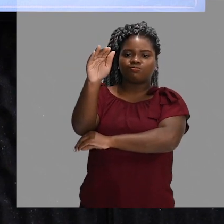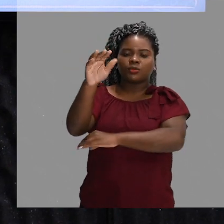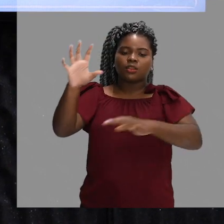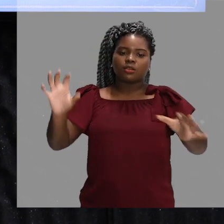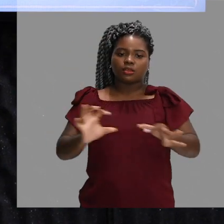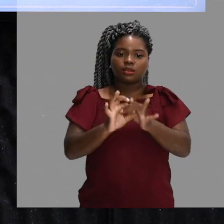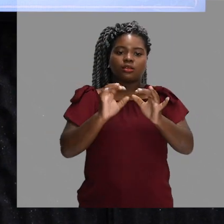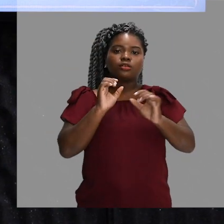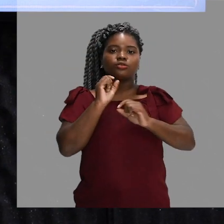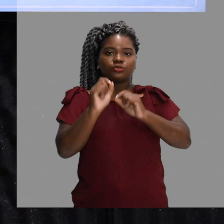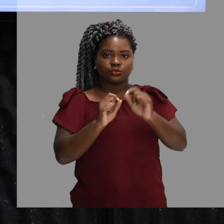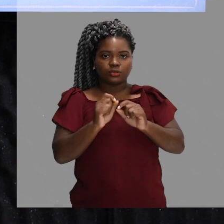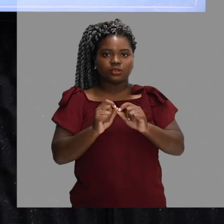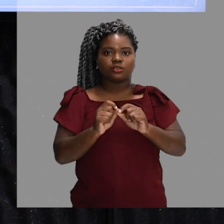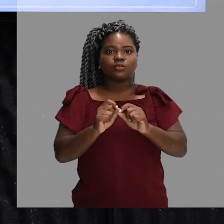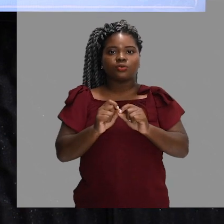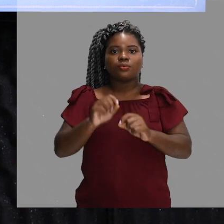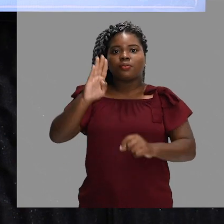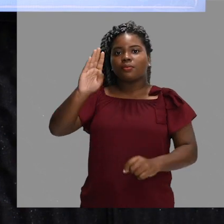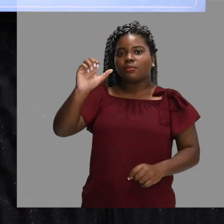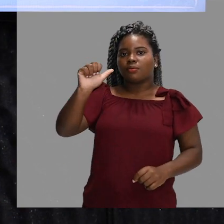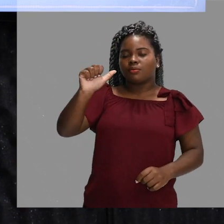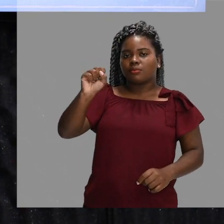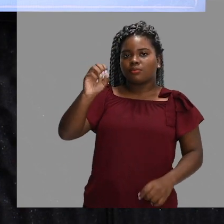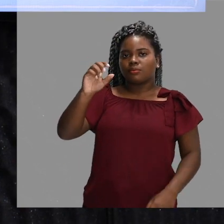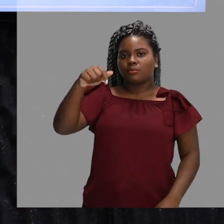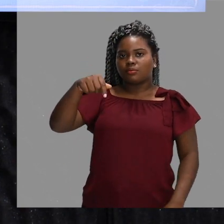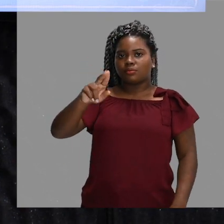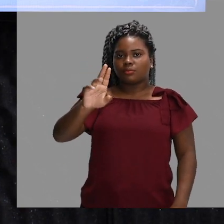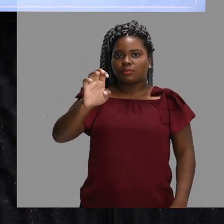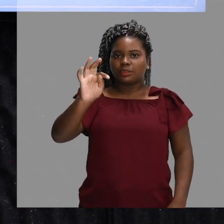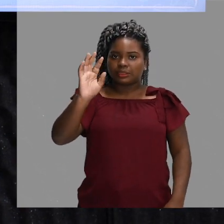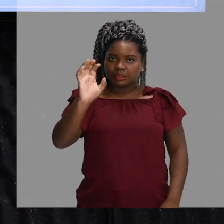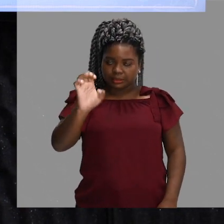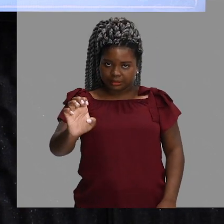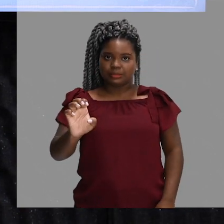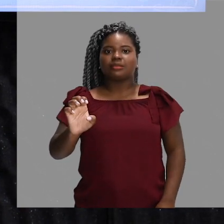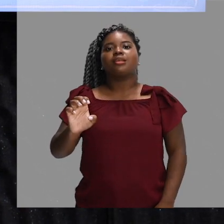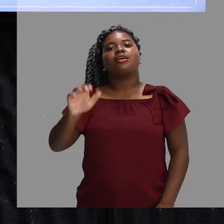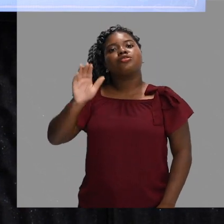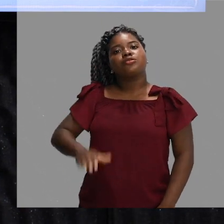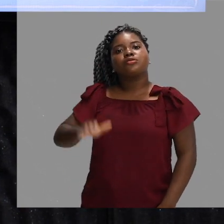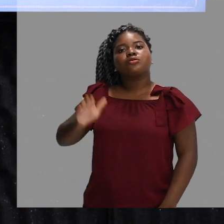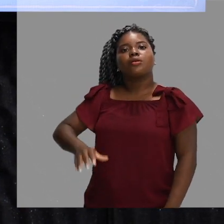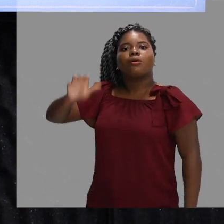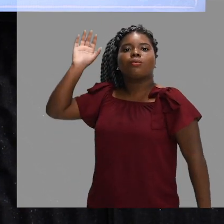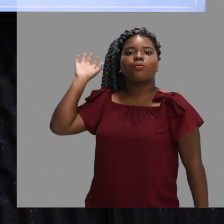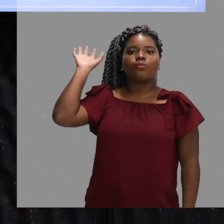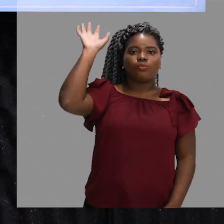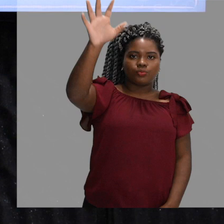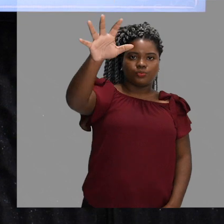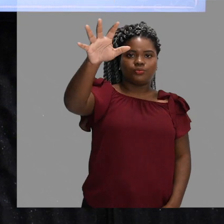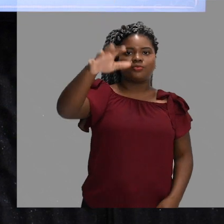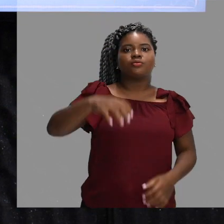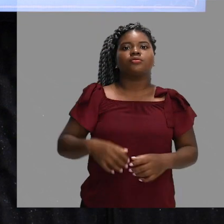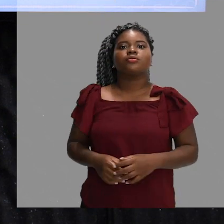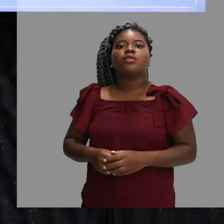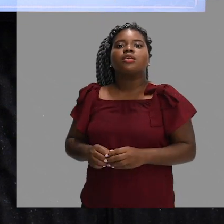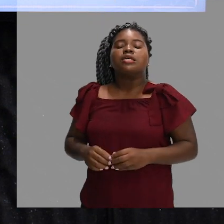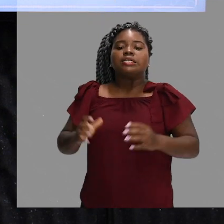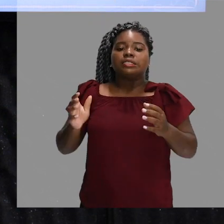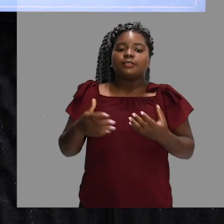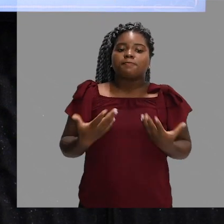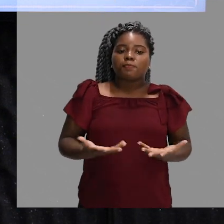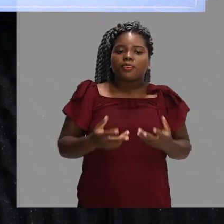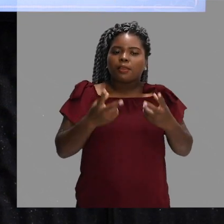criação do basquetebol. O basquetebol, ele surgiu em 1891. Percebam que o espaço temporal